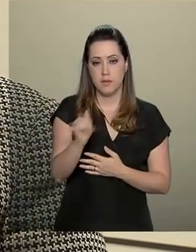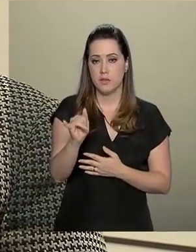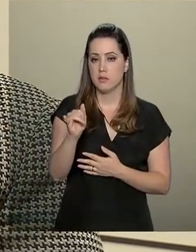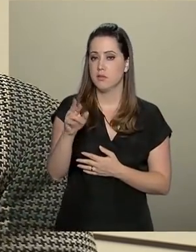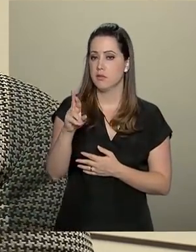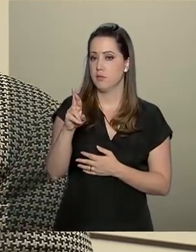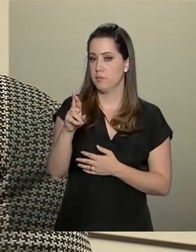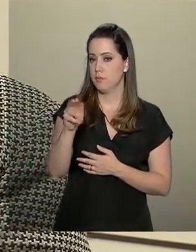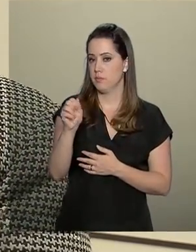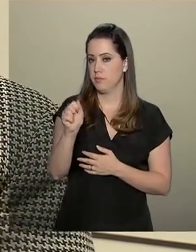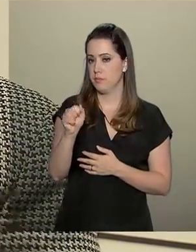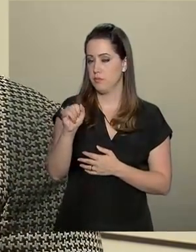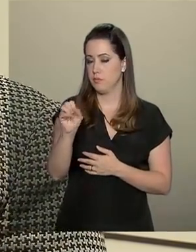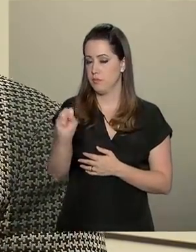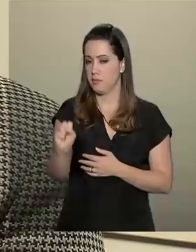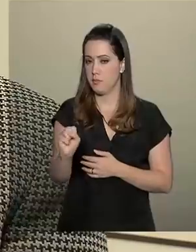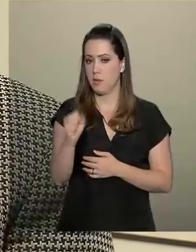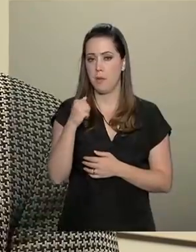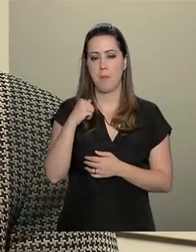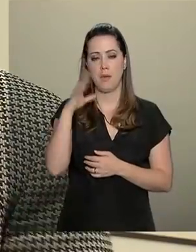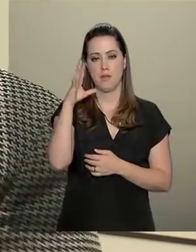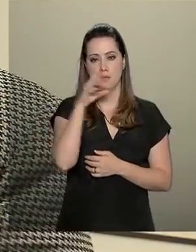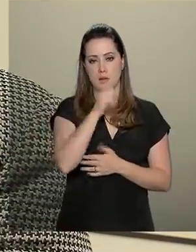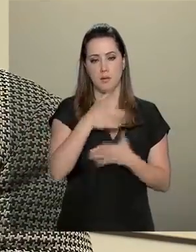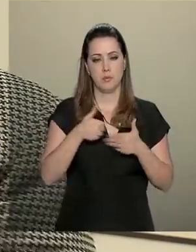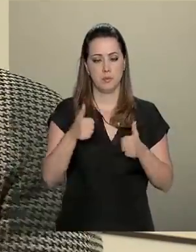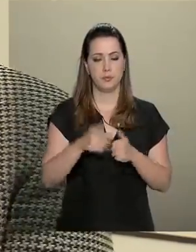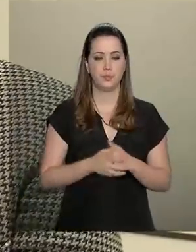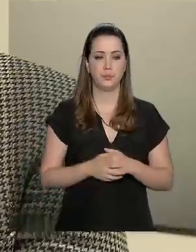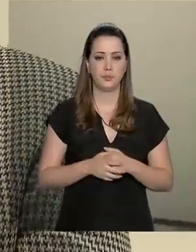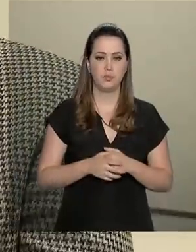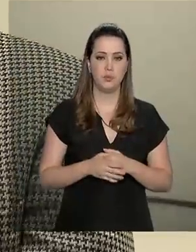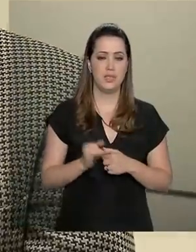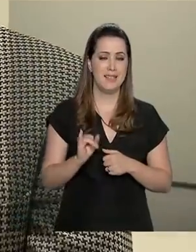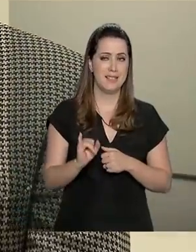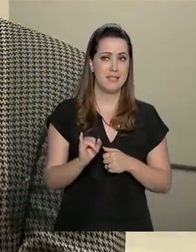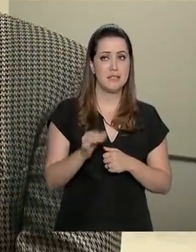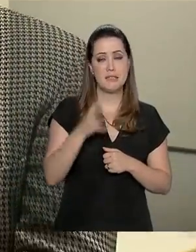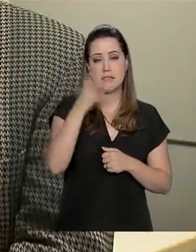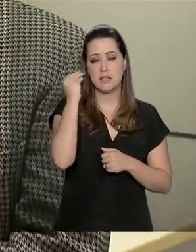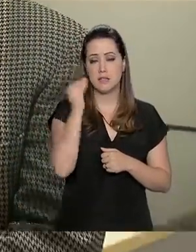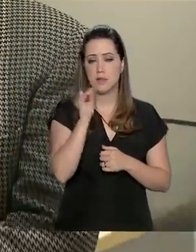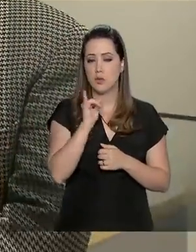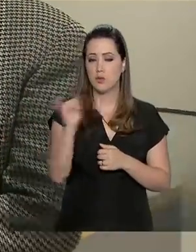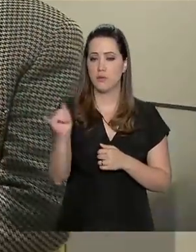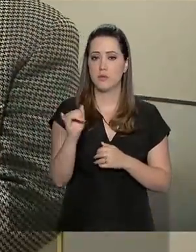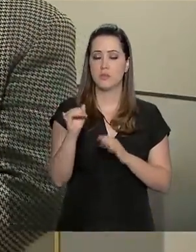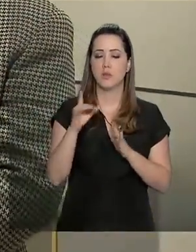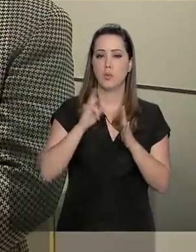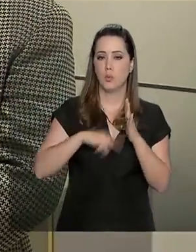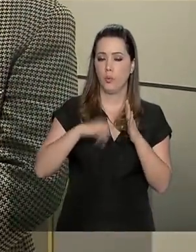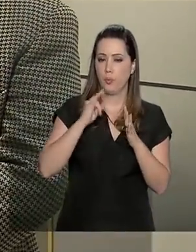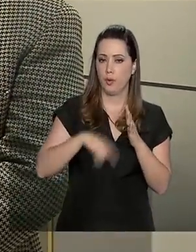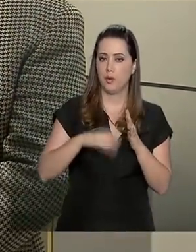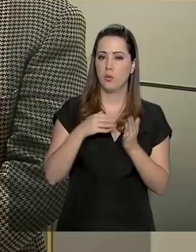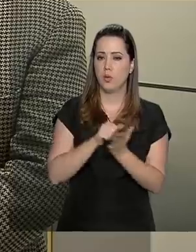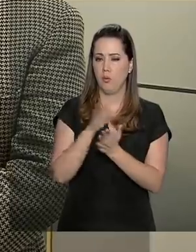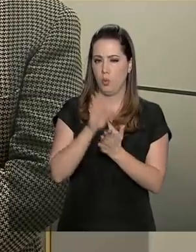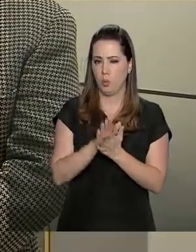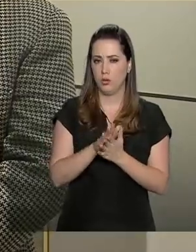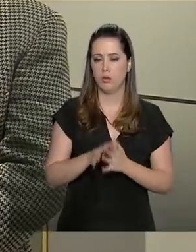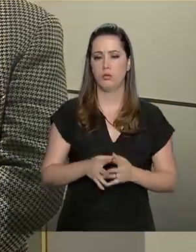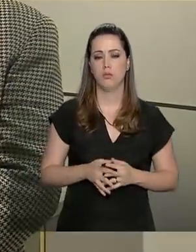declaração, é mais conveniente para todos. O não encaminhamento desse documento pode gerar multas?